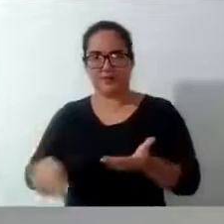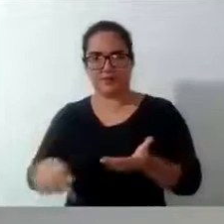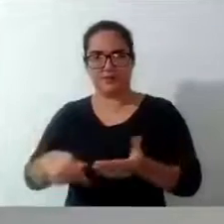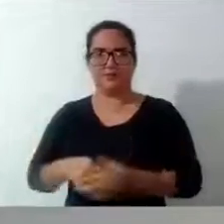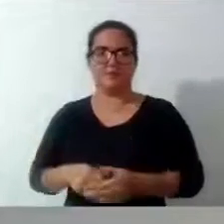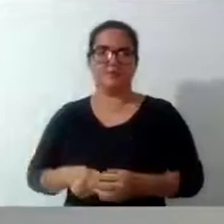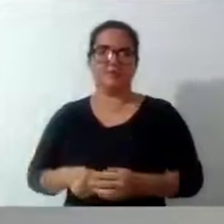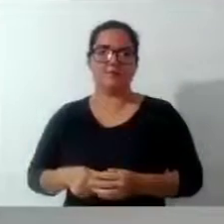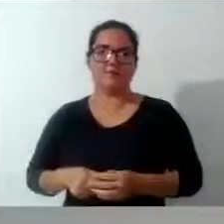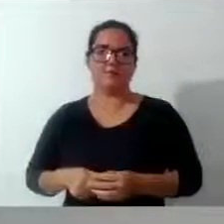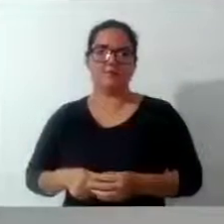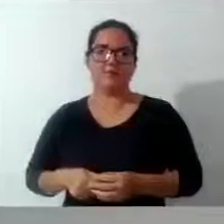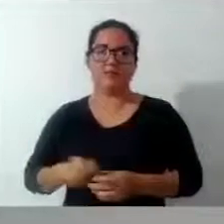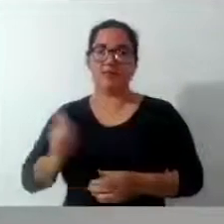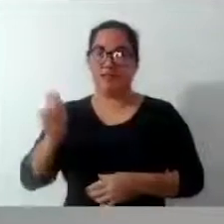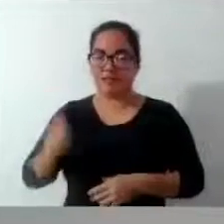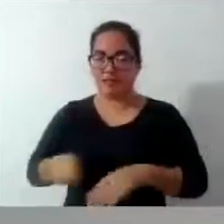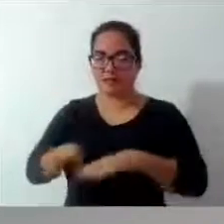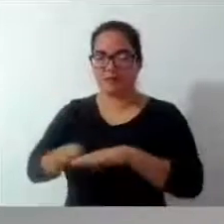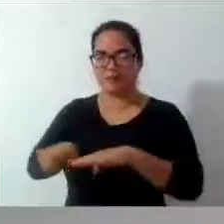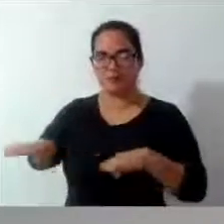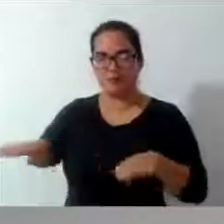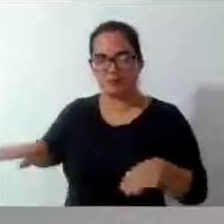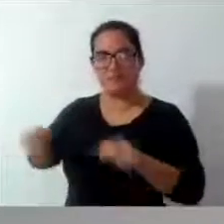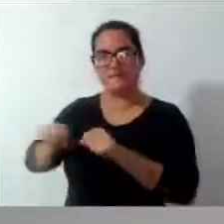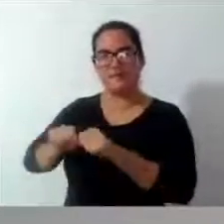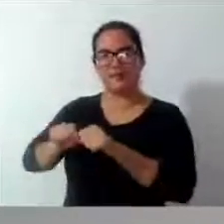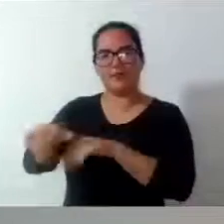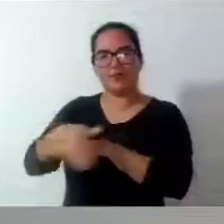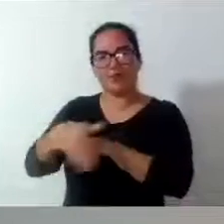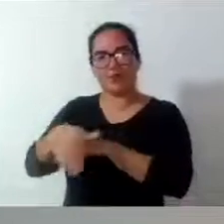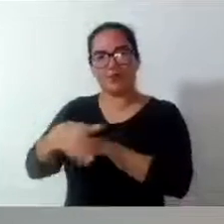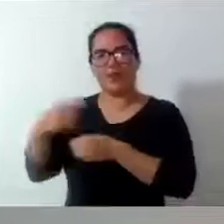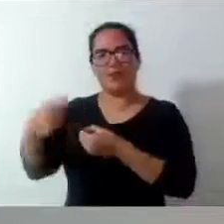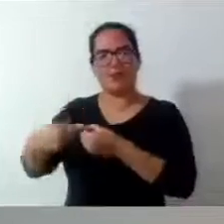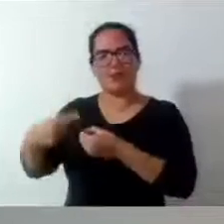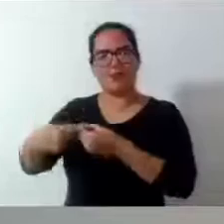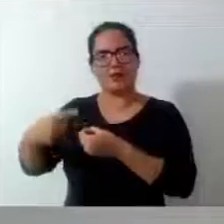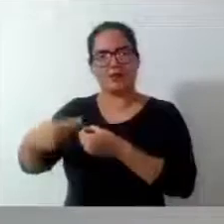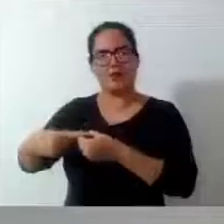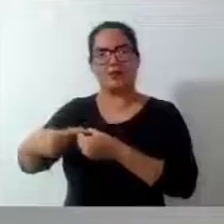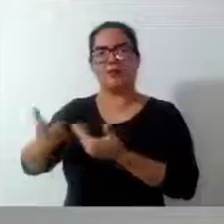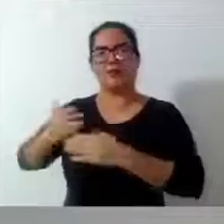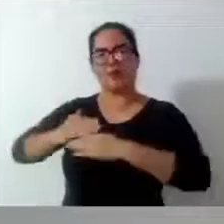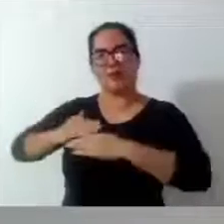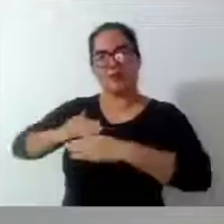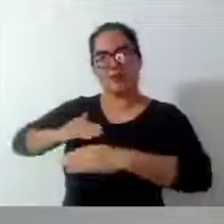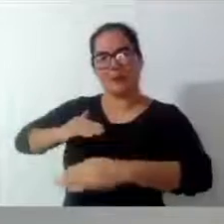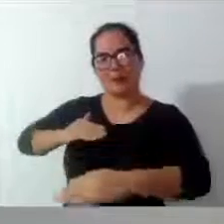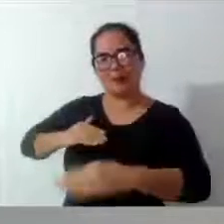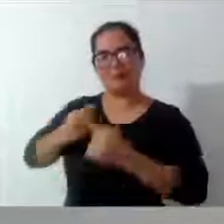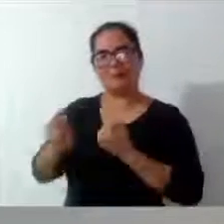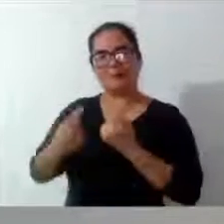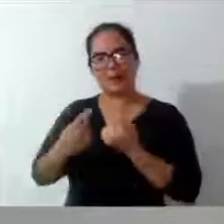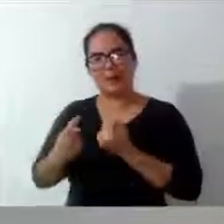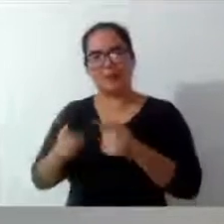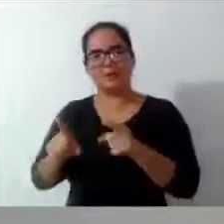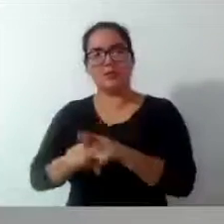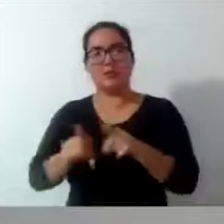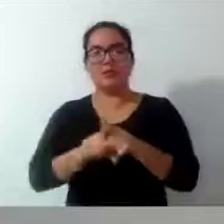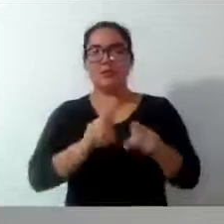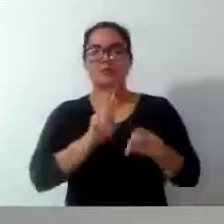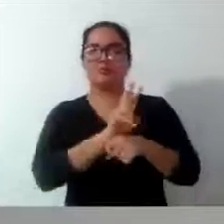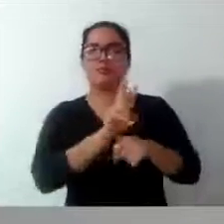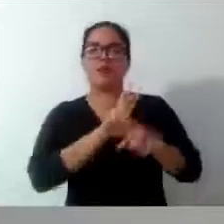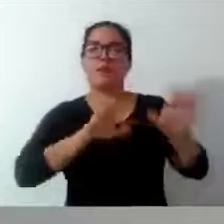Dava para asfaltar o nosso interior, mais ruas no nosso interior. Dá a manutenção tão sonhada, vereador Gato, na praia